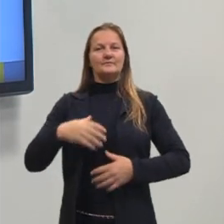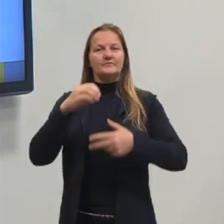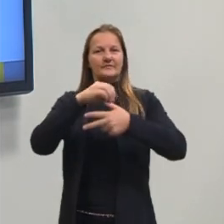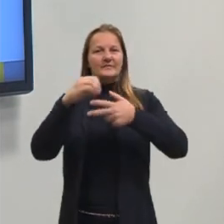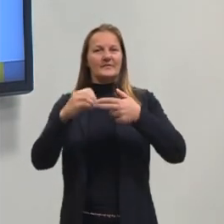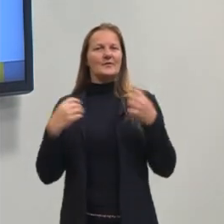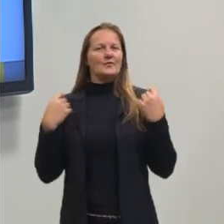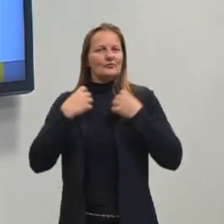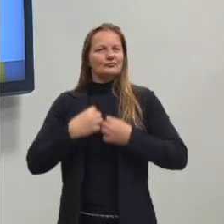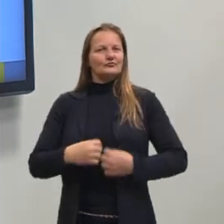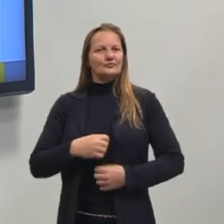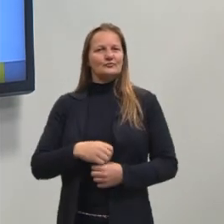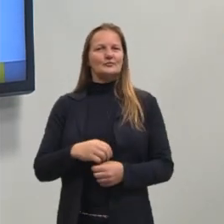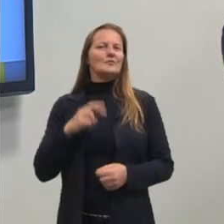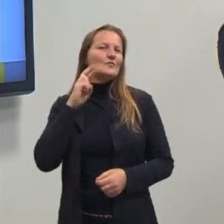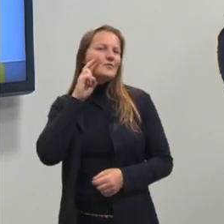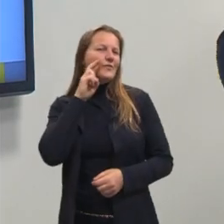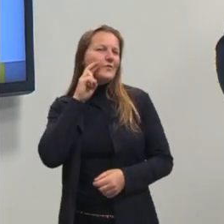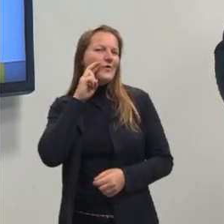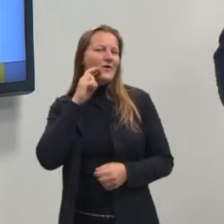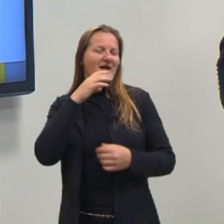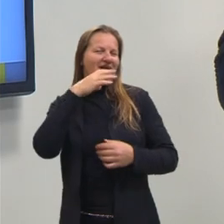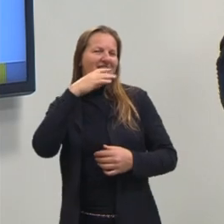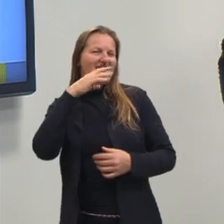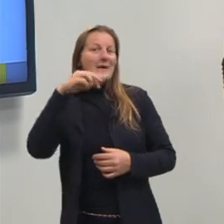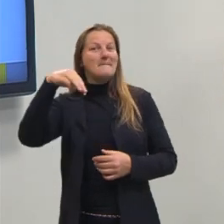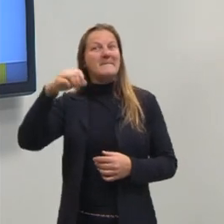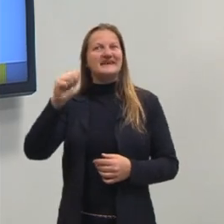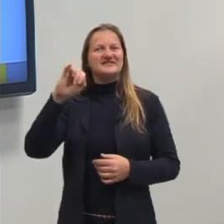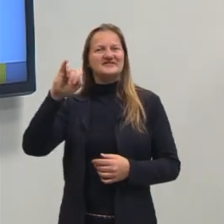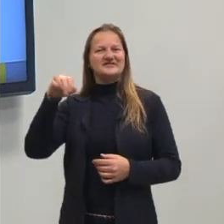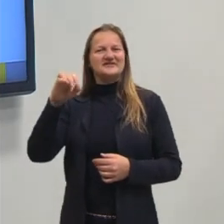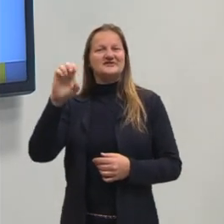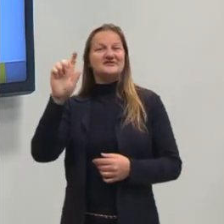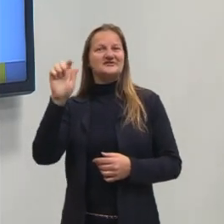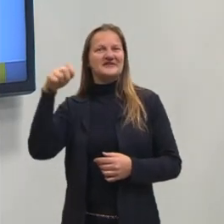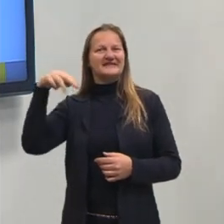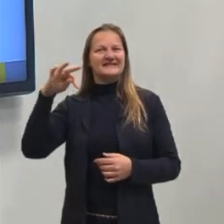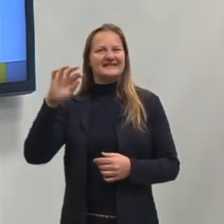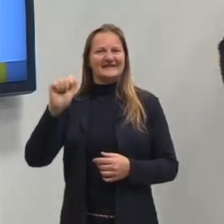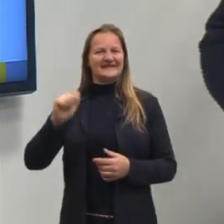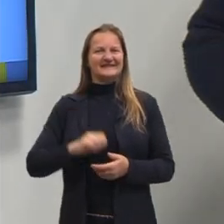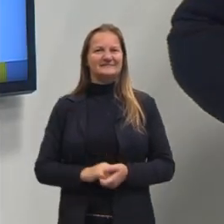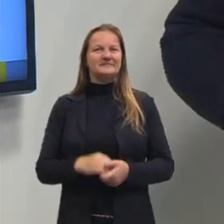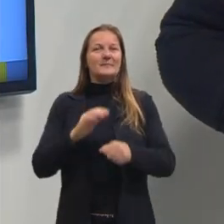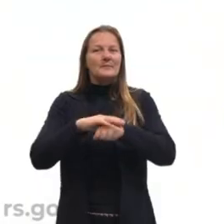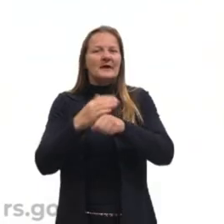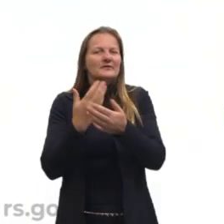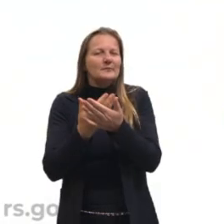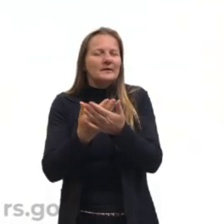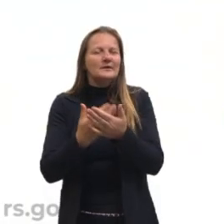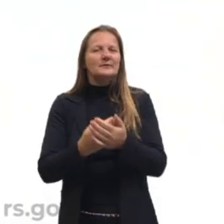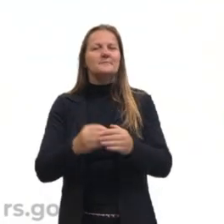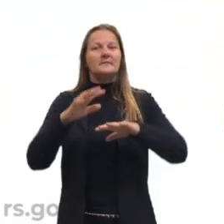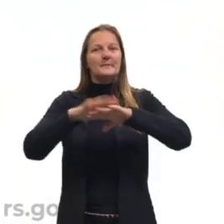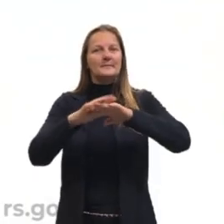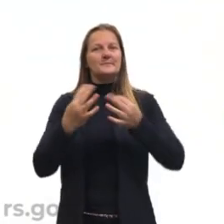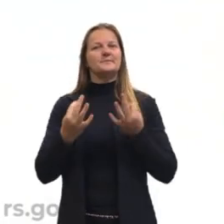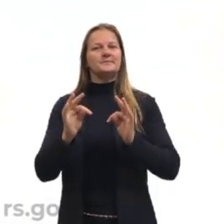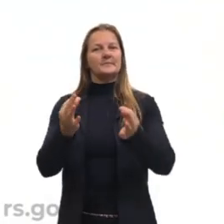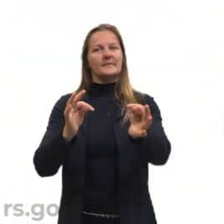e uma encharpe na nossa cartela de cores no tom magenta. Estamos aqui para mais uma aula de matemática e suas